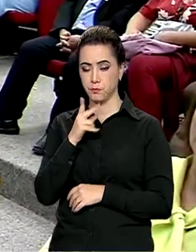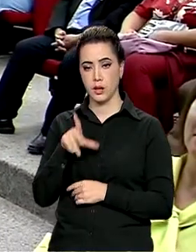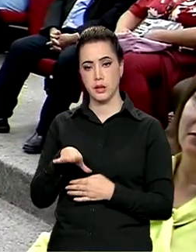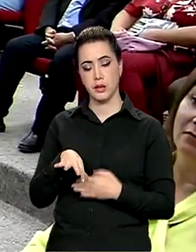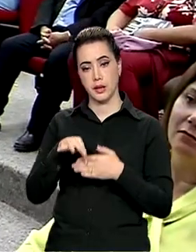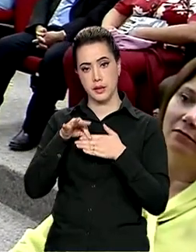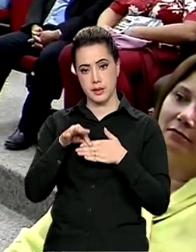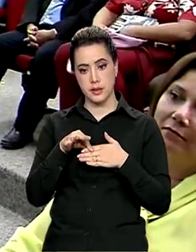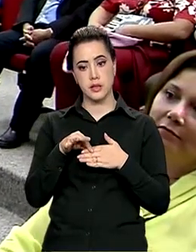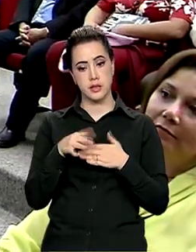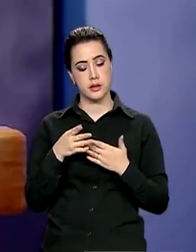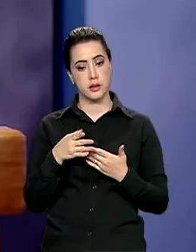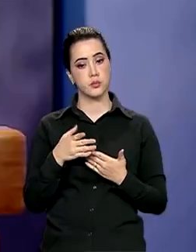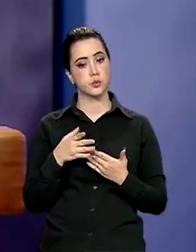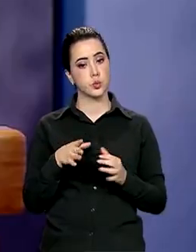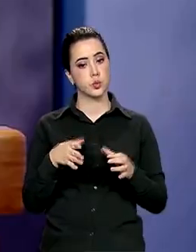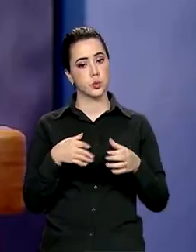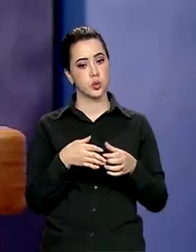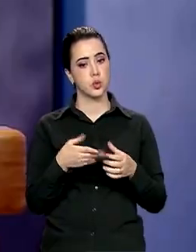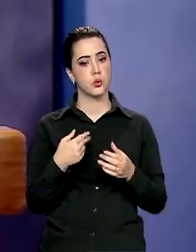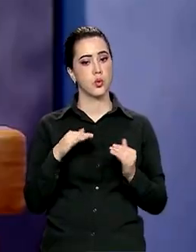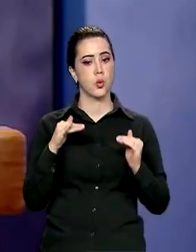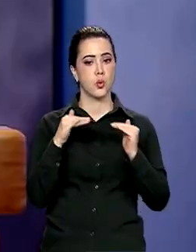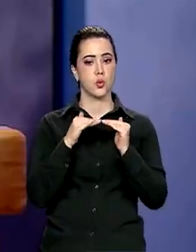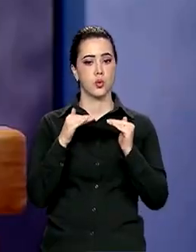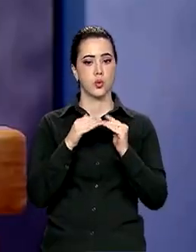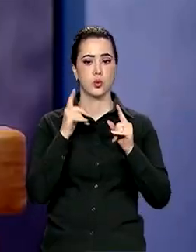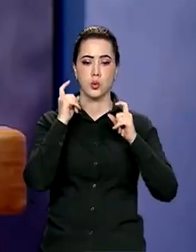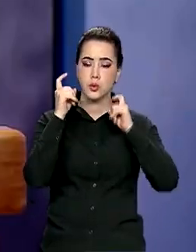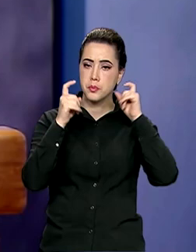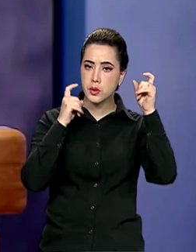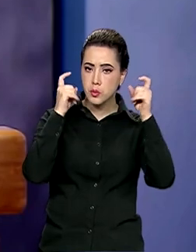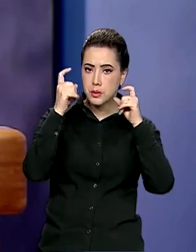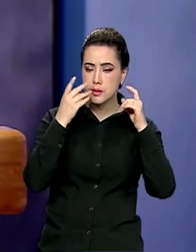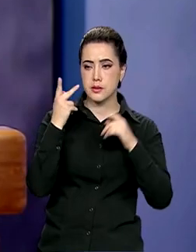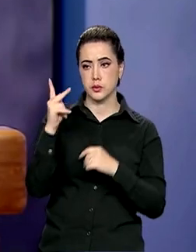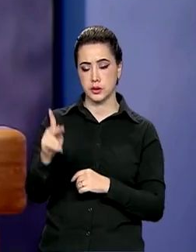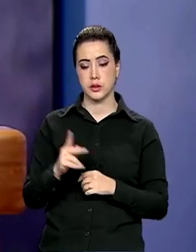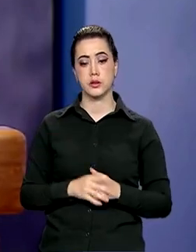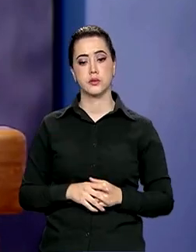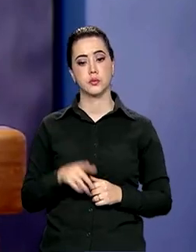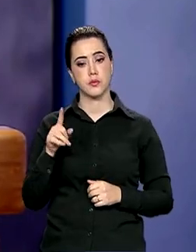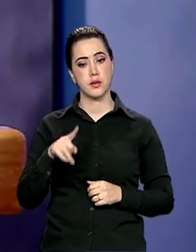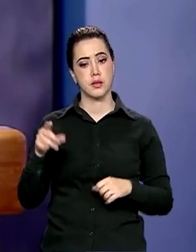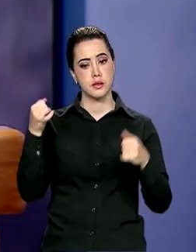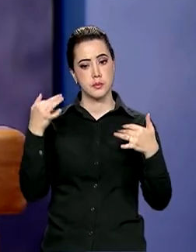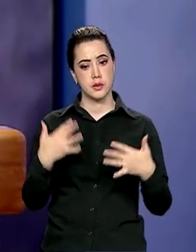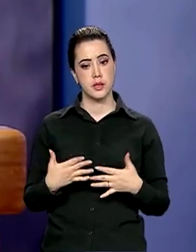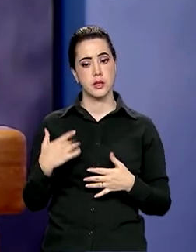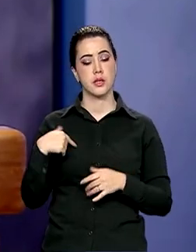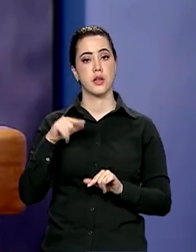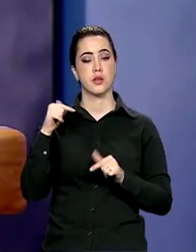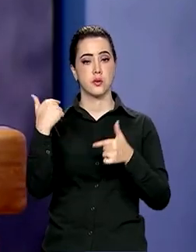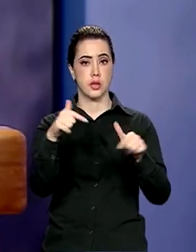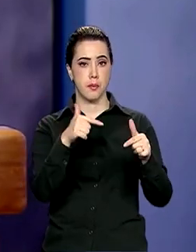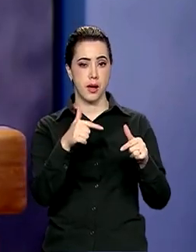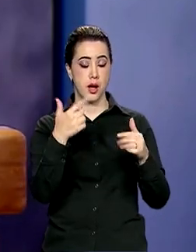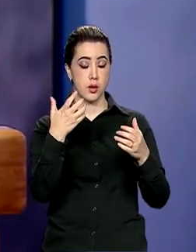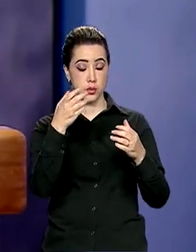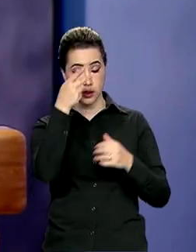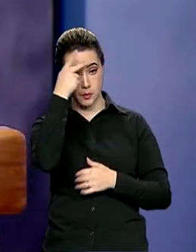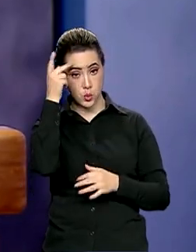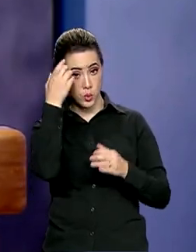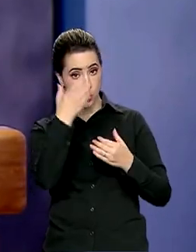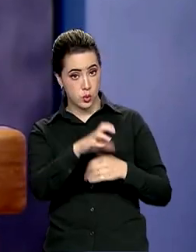a qual o IBGE é vinculado, concordou com a preocupação de Pochmann. Para ela, a função dos servidores públicos é